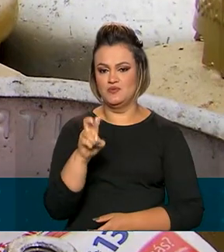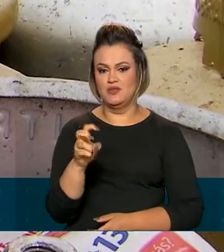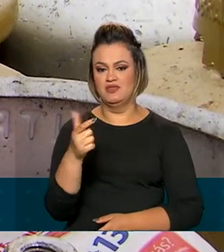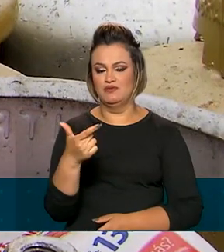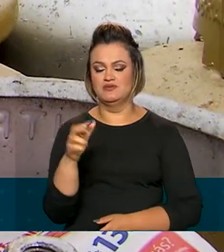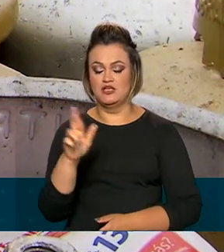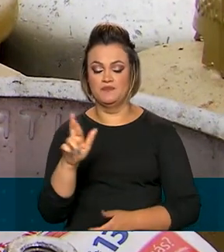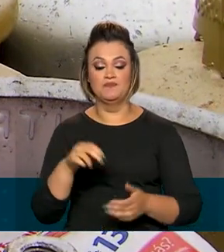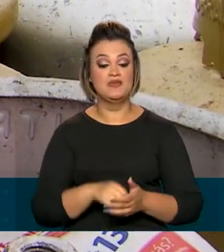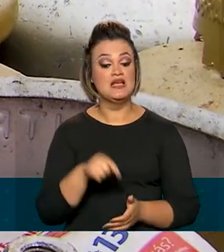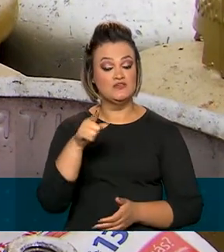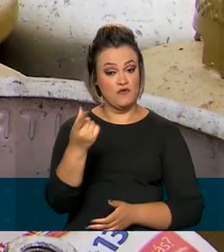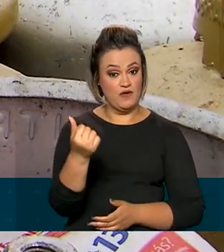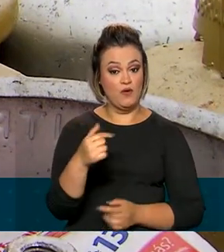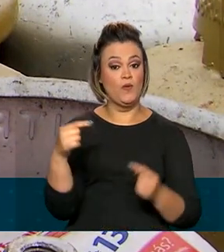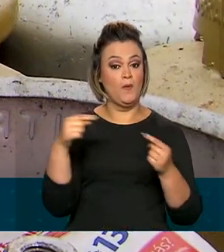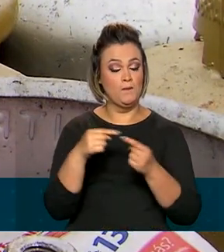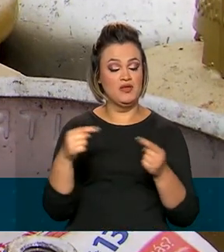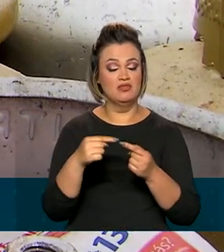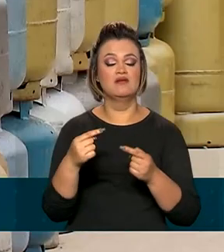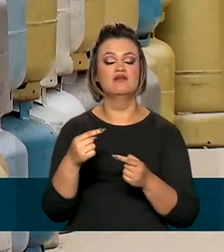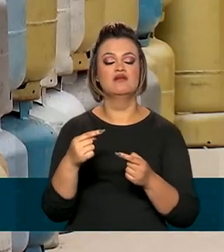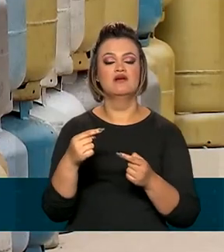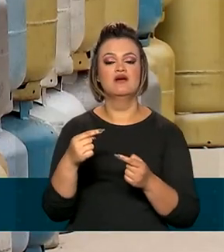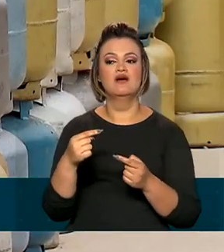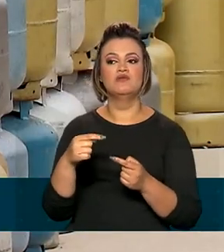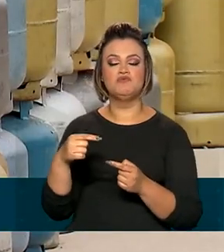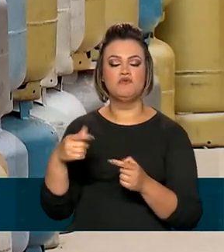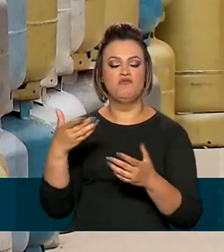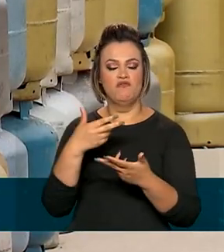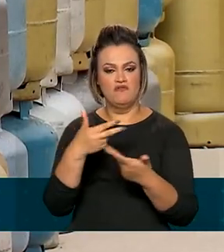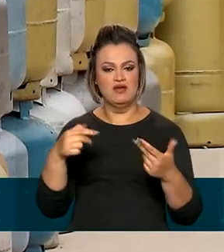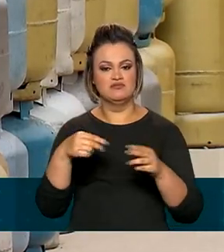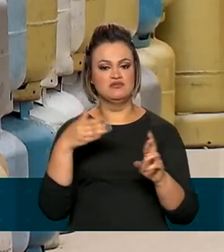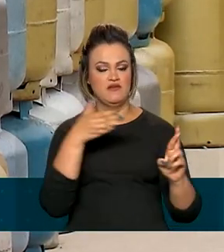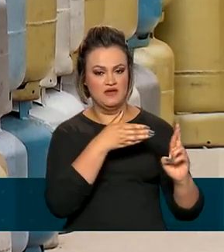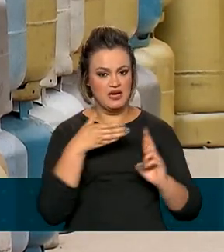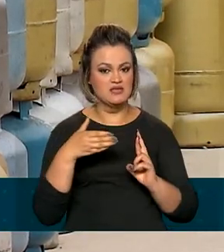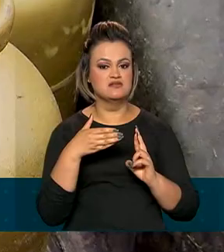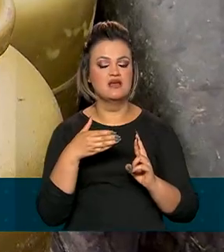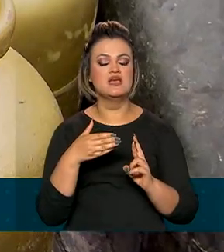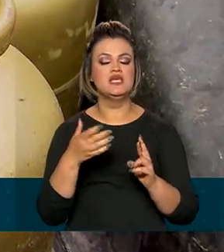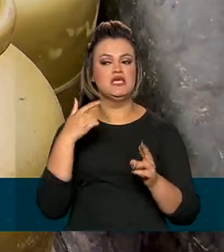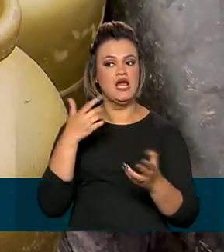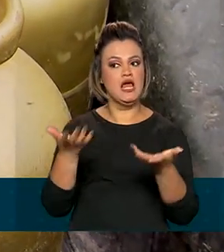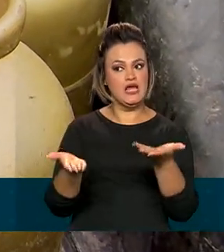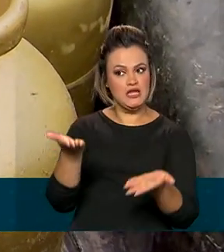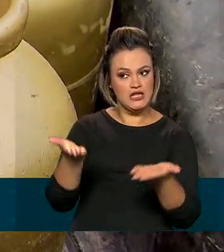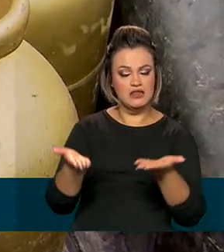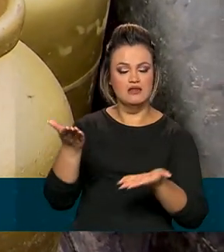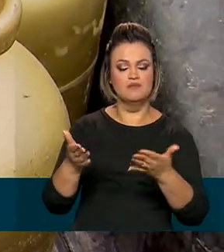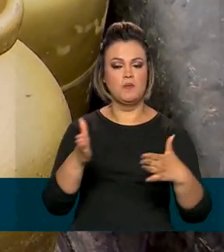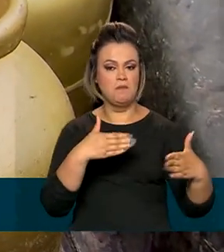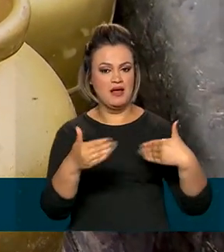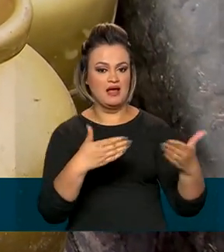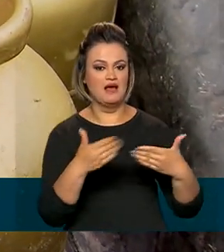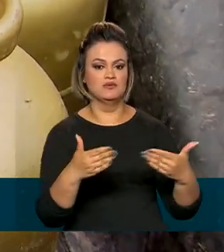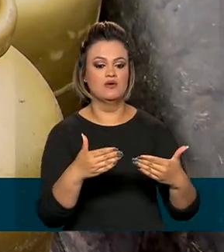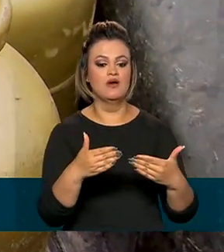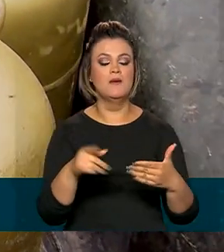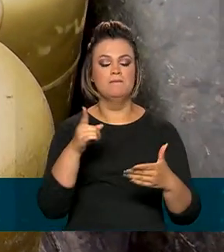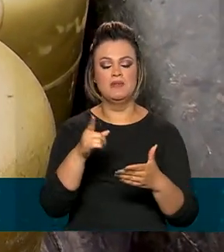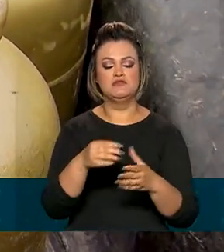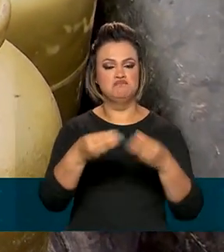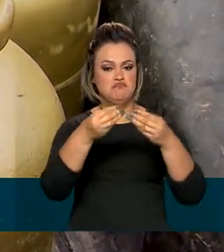acompanha a evolução dos valores de referência e que busca o equilíbrio nos preços com o mercado, mas sem refazer o